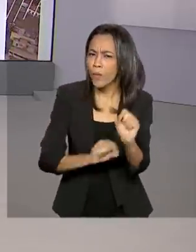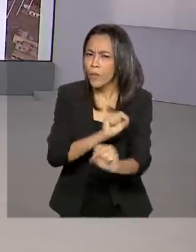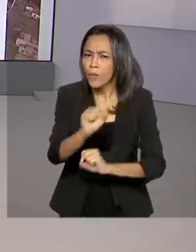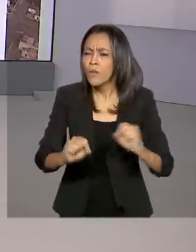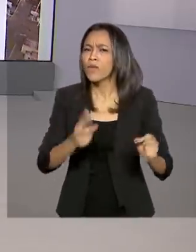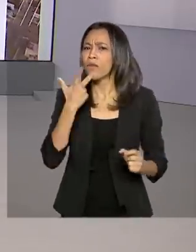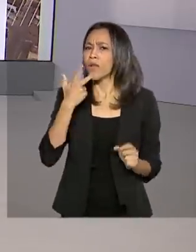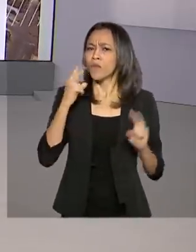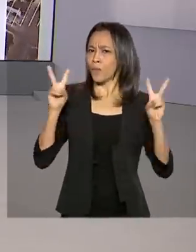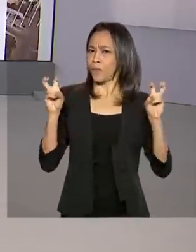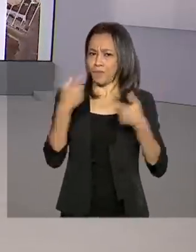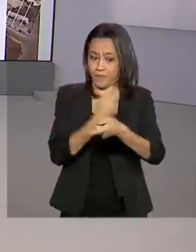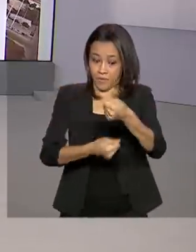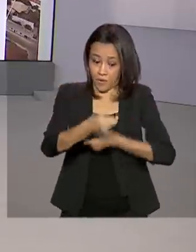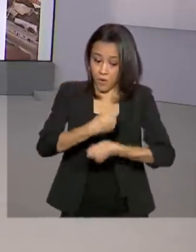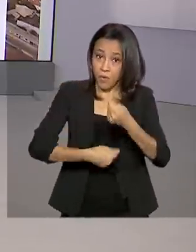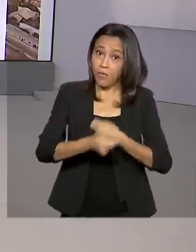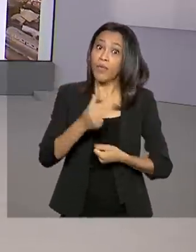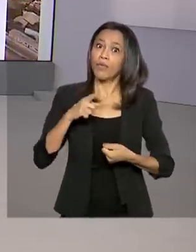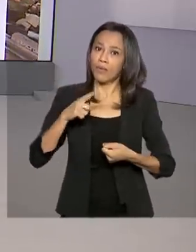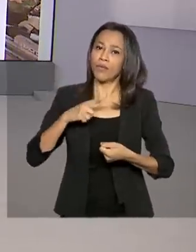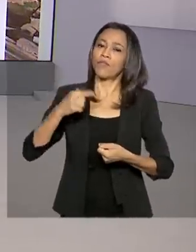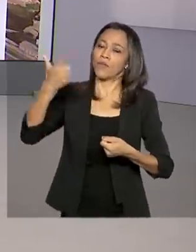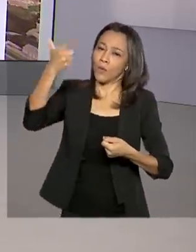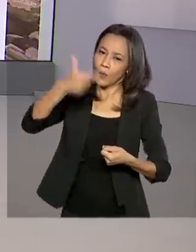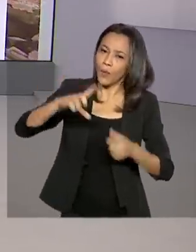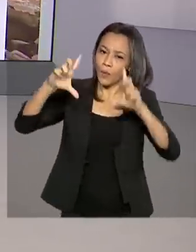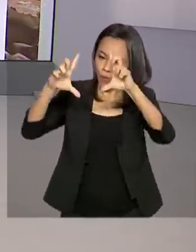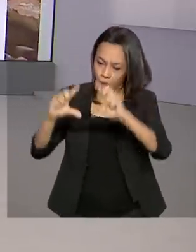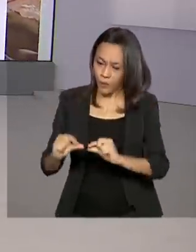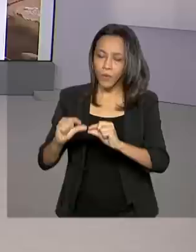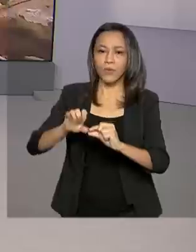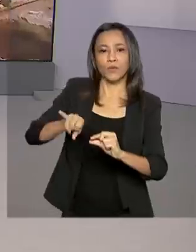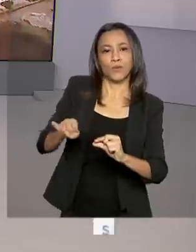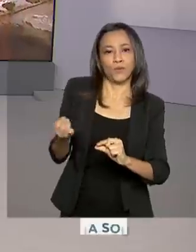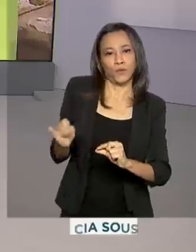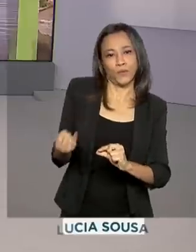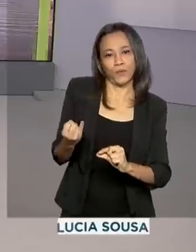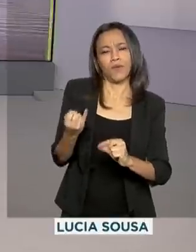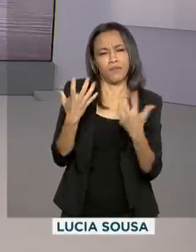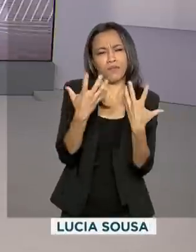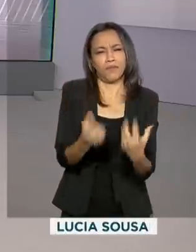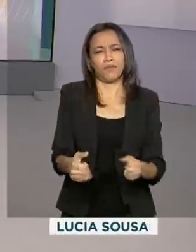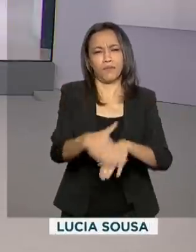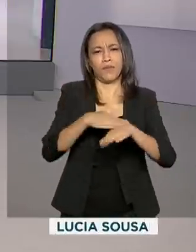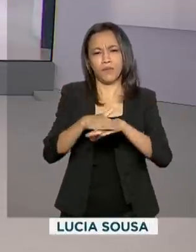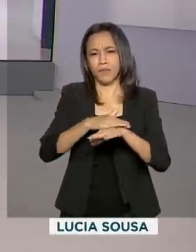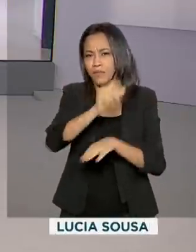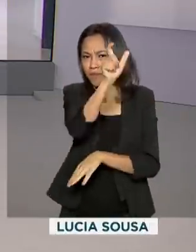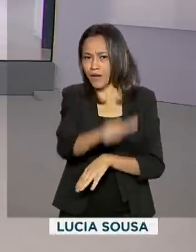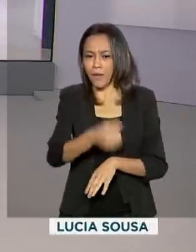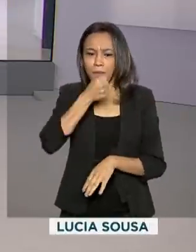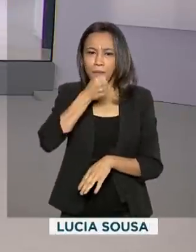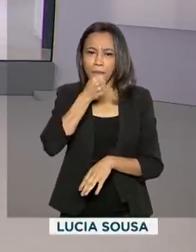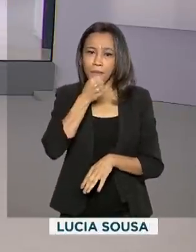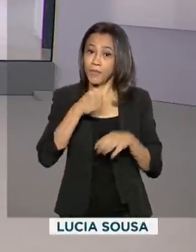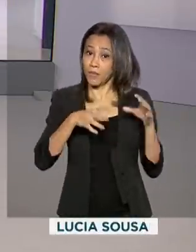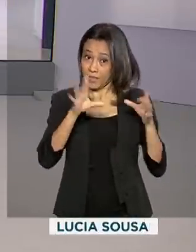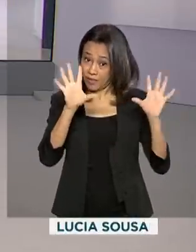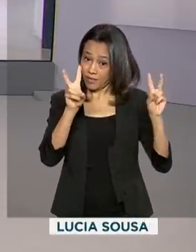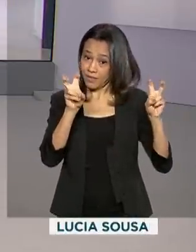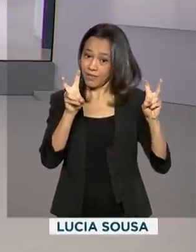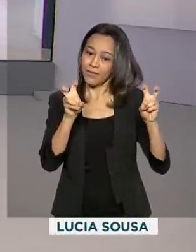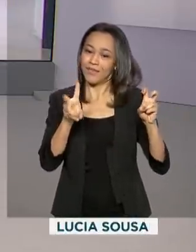em Dia falando de economia. Houve mais um corte na taxa de juros. Vamos então conversar com a repórter Luciana Collares de Holanda sobre esse assunto.